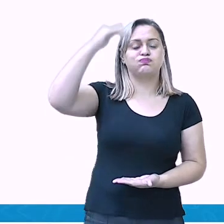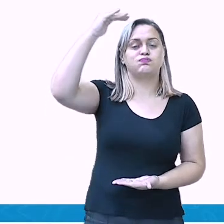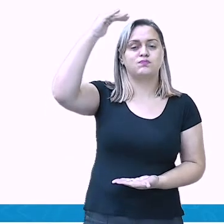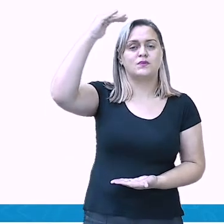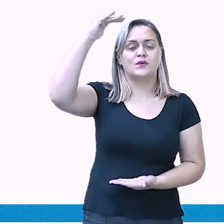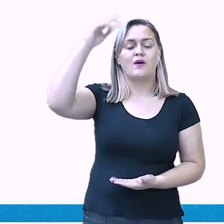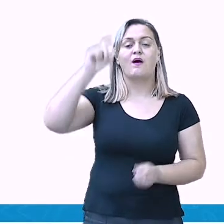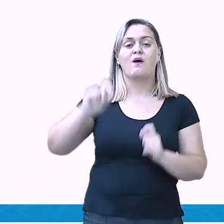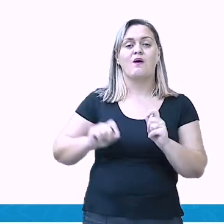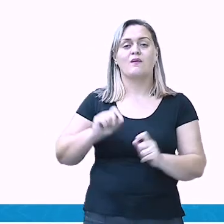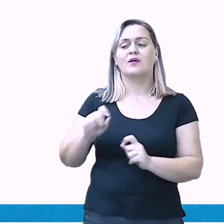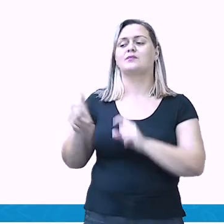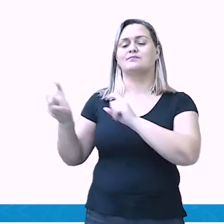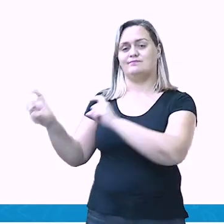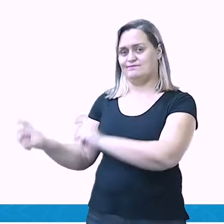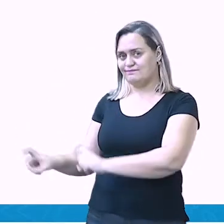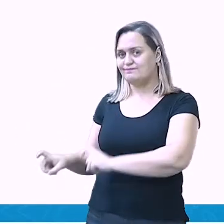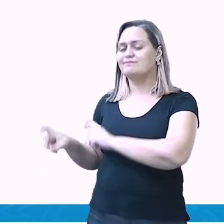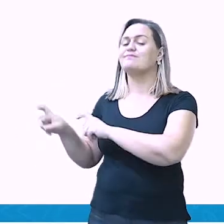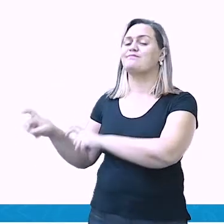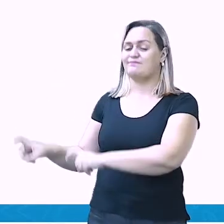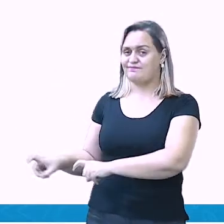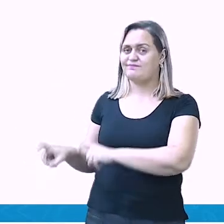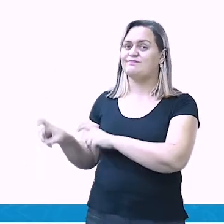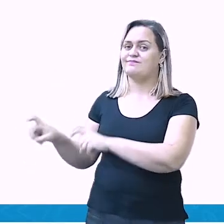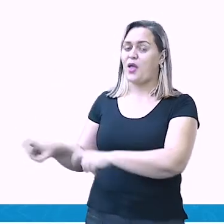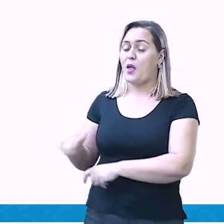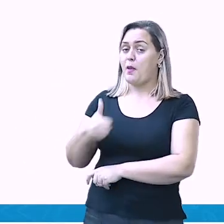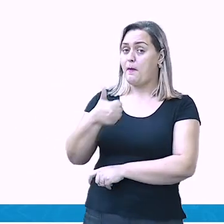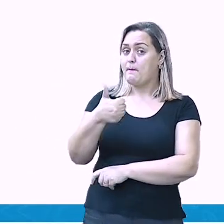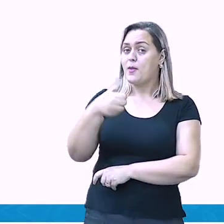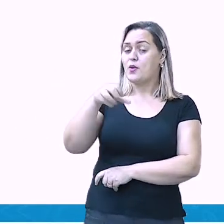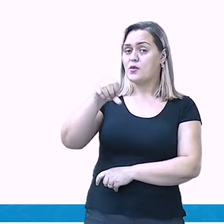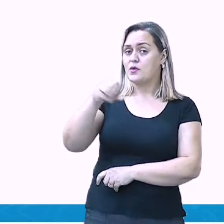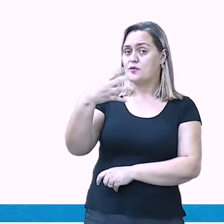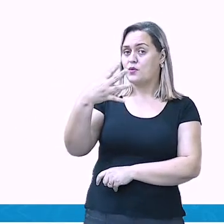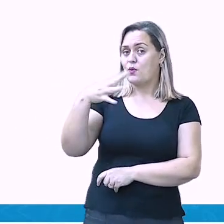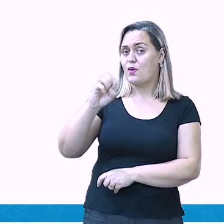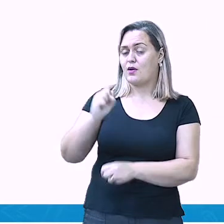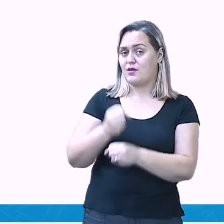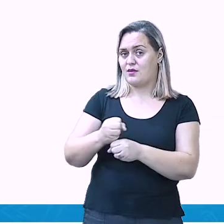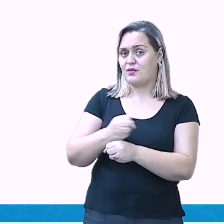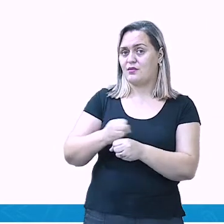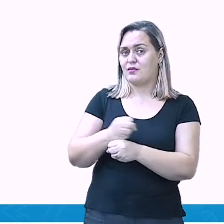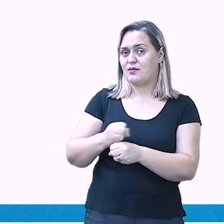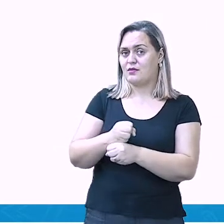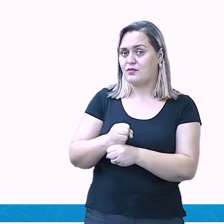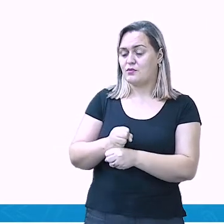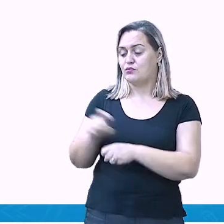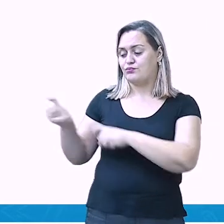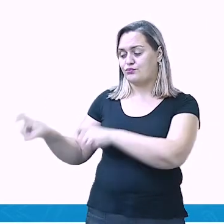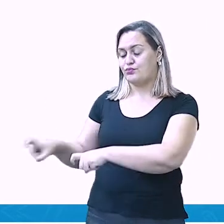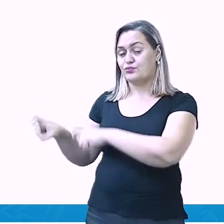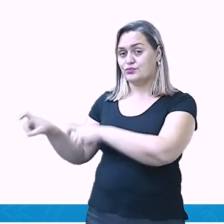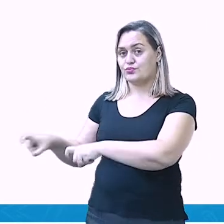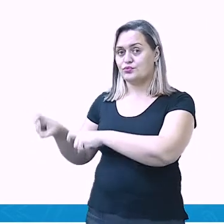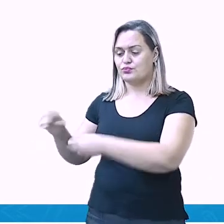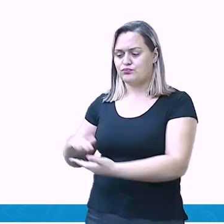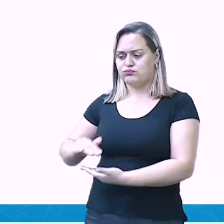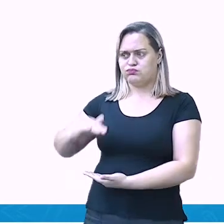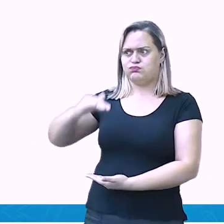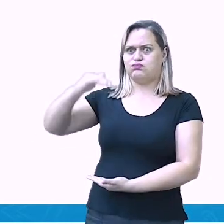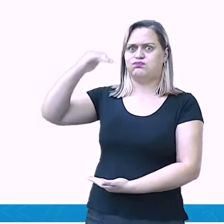não é mesmo? E a zona urbana só tinha 31% em 1940.